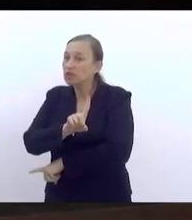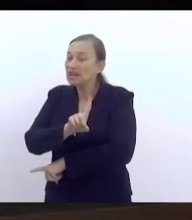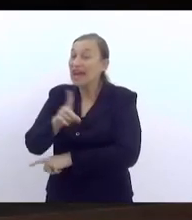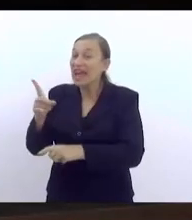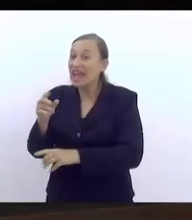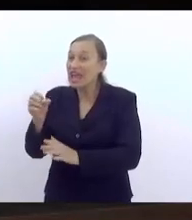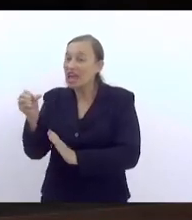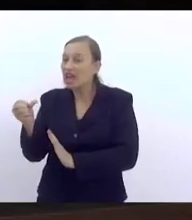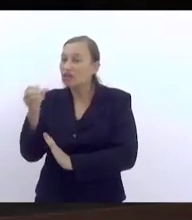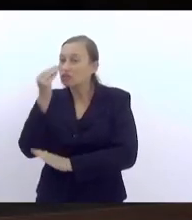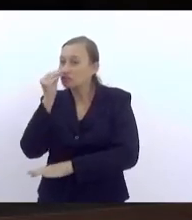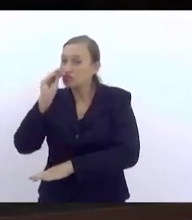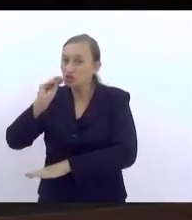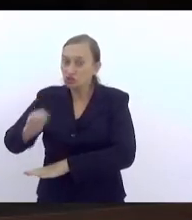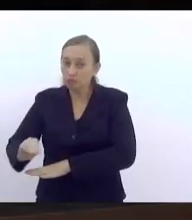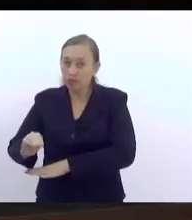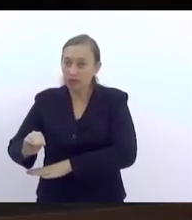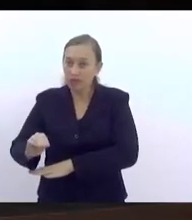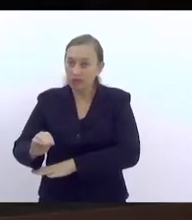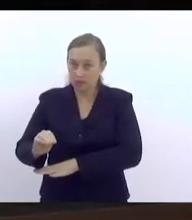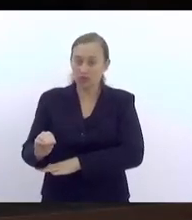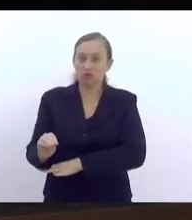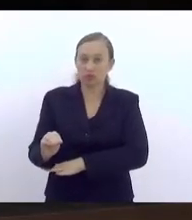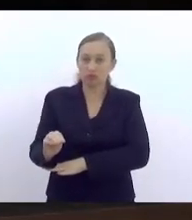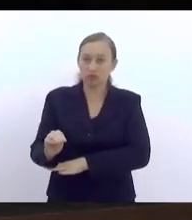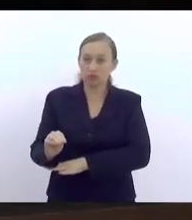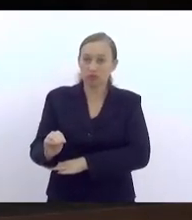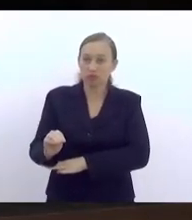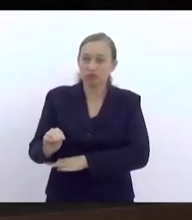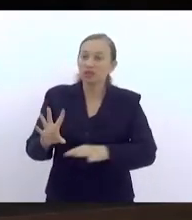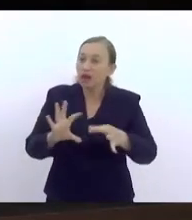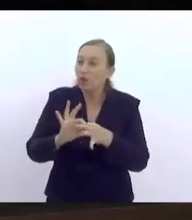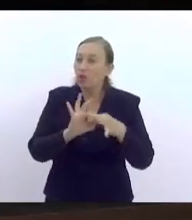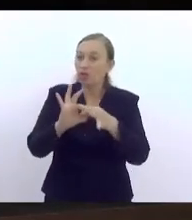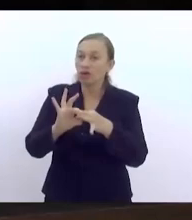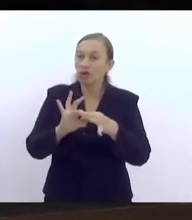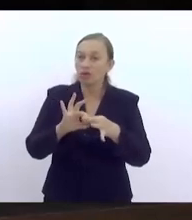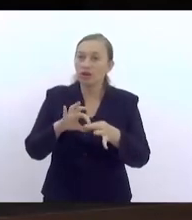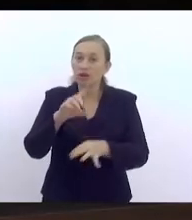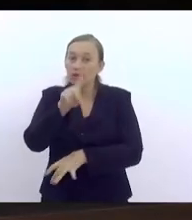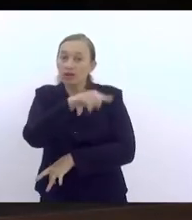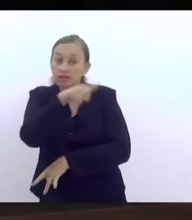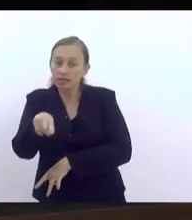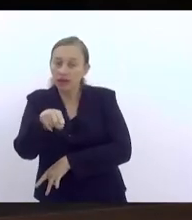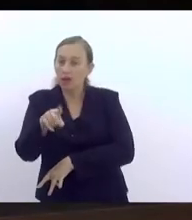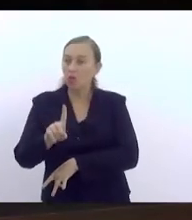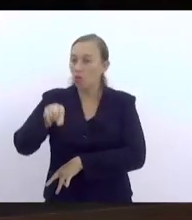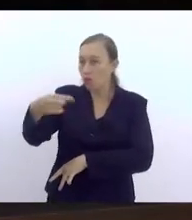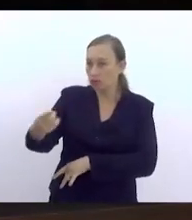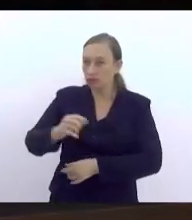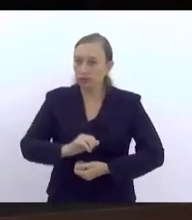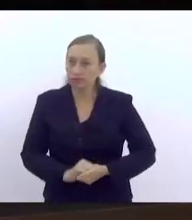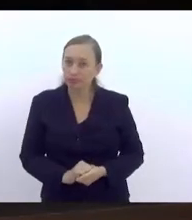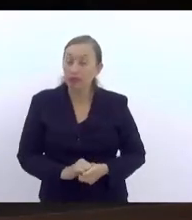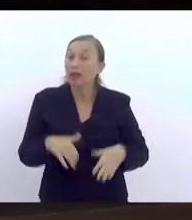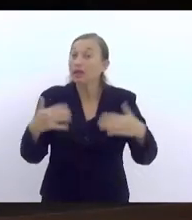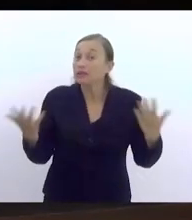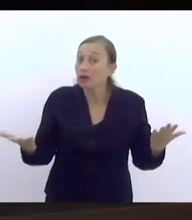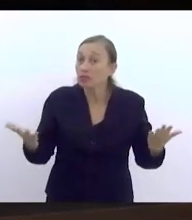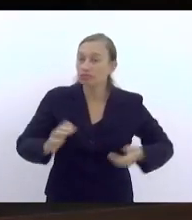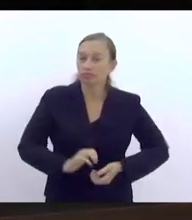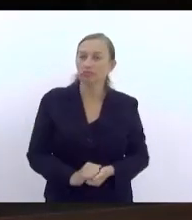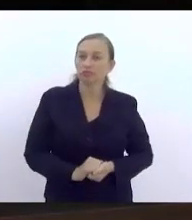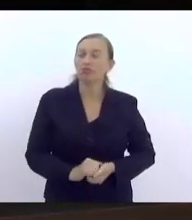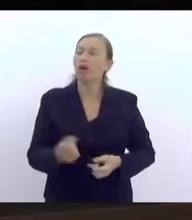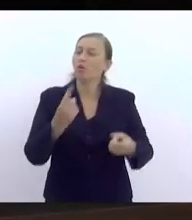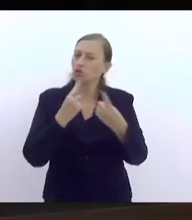negação desse conflito é a objetificação, calar o outro, é negar o conflito. Então, essa